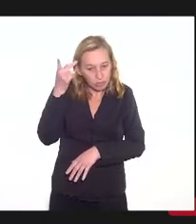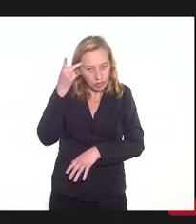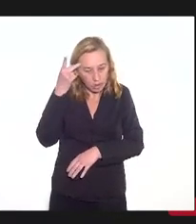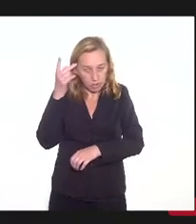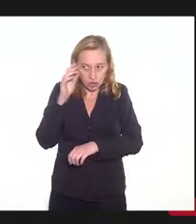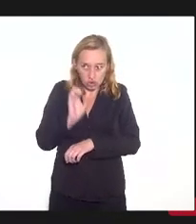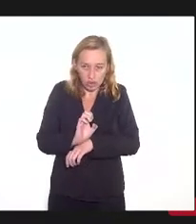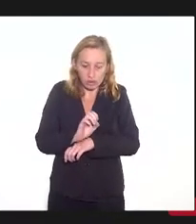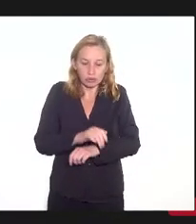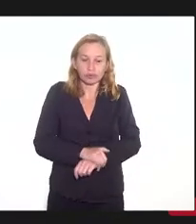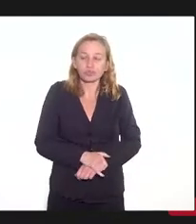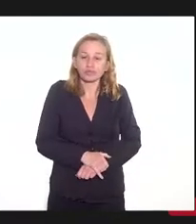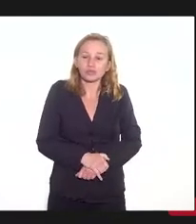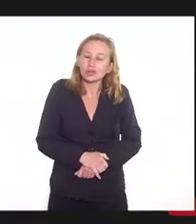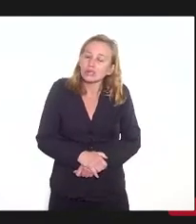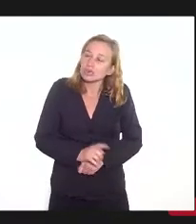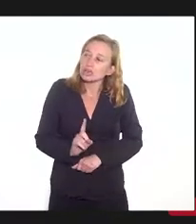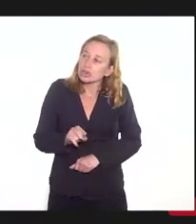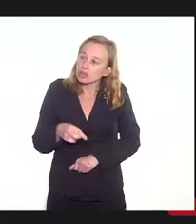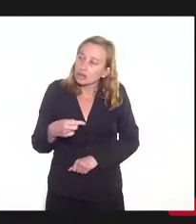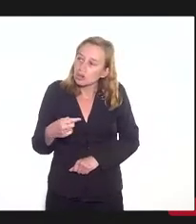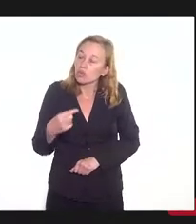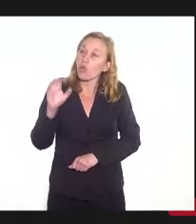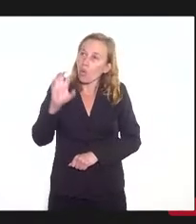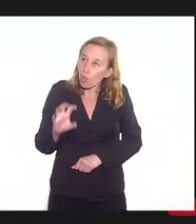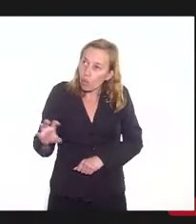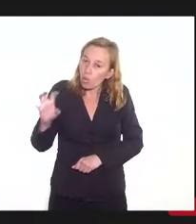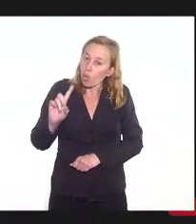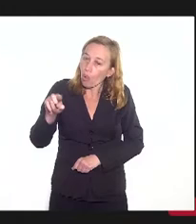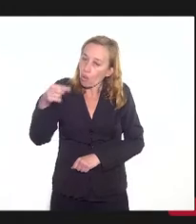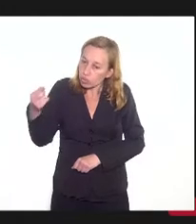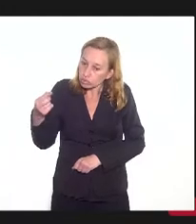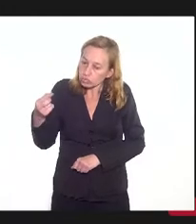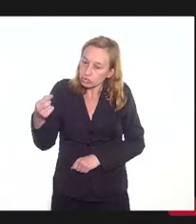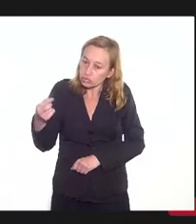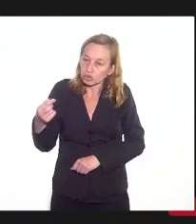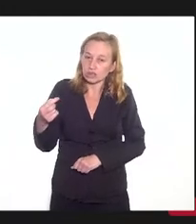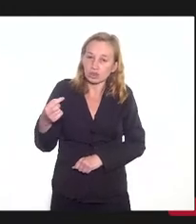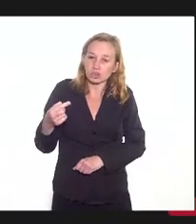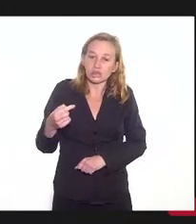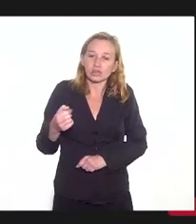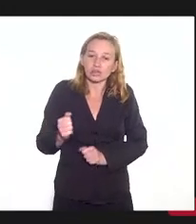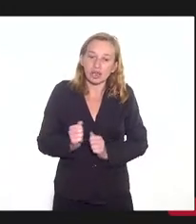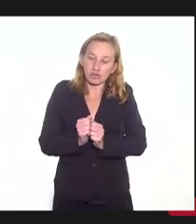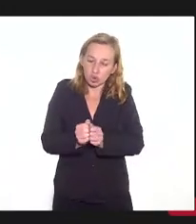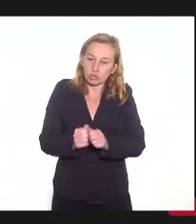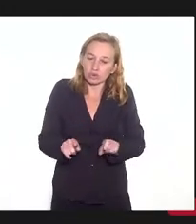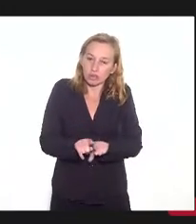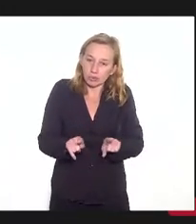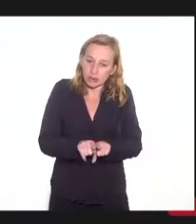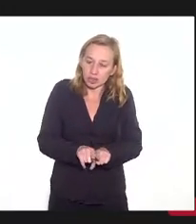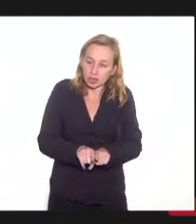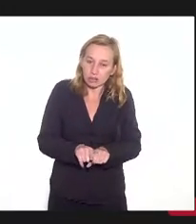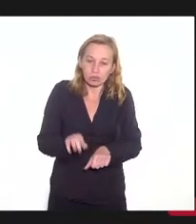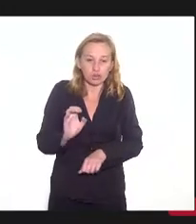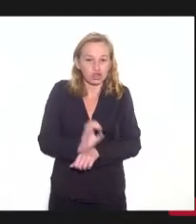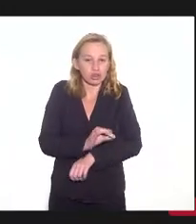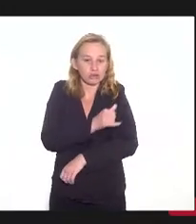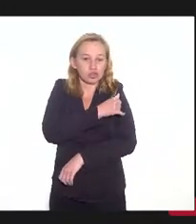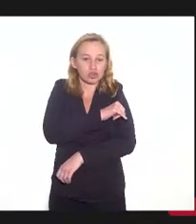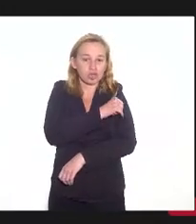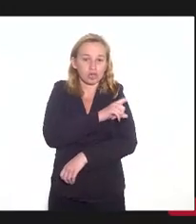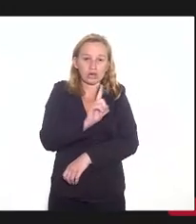estava em regime nenhum. e aí outros estados vieram em cascato. E o estado do Rio de Janeiro